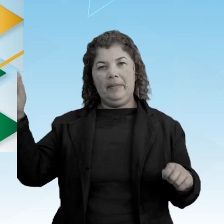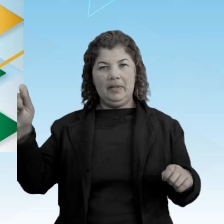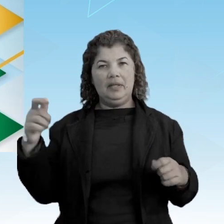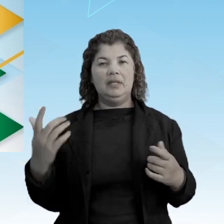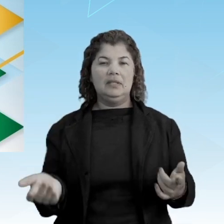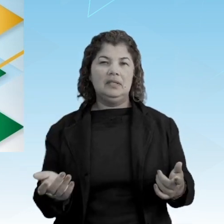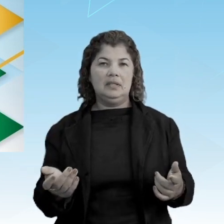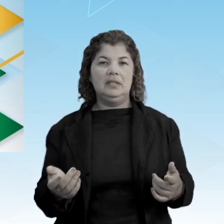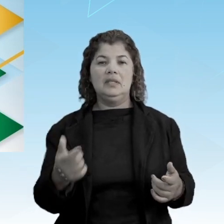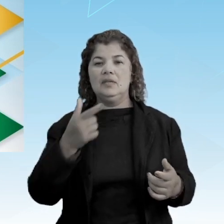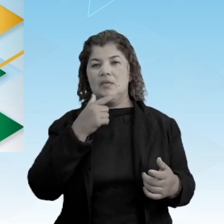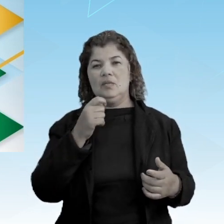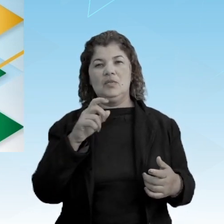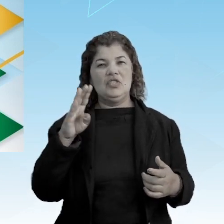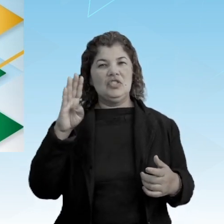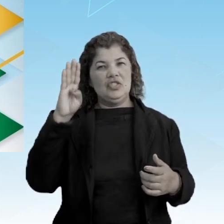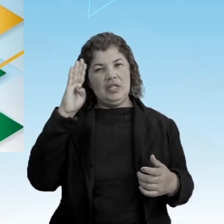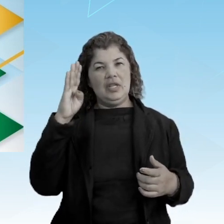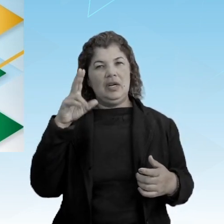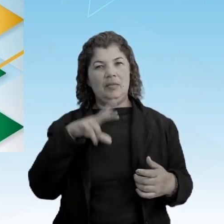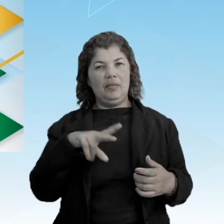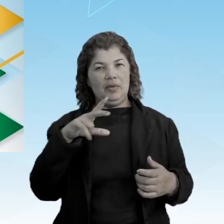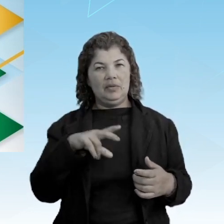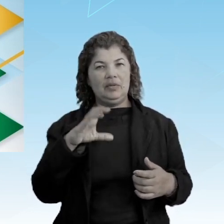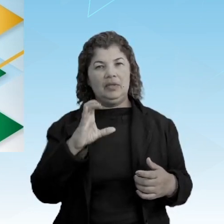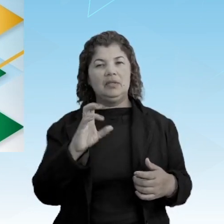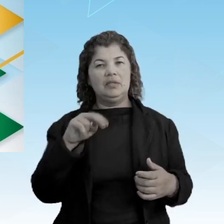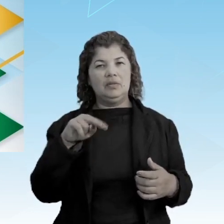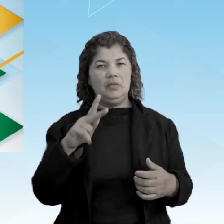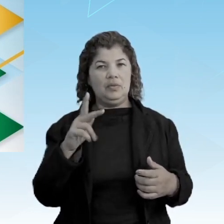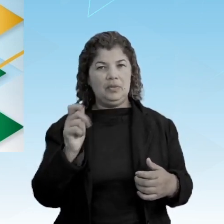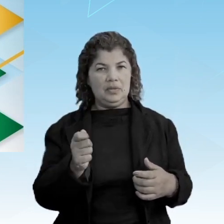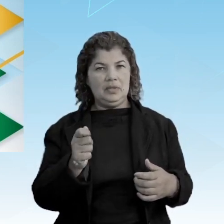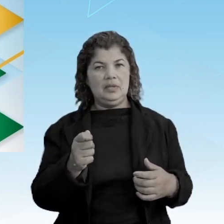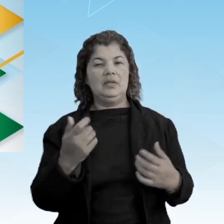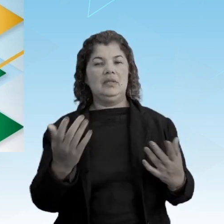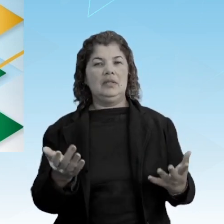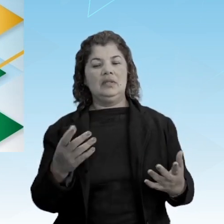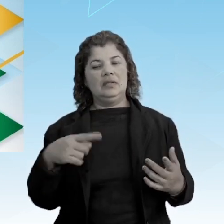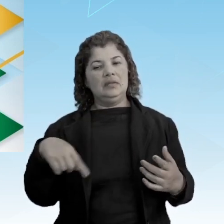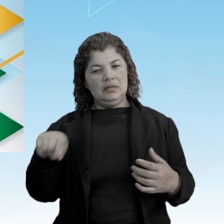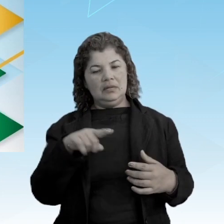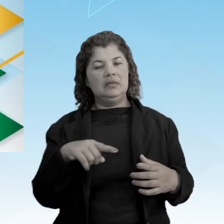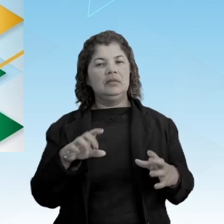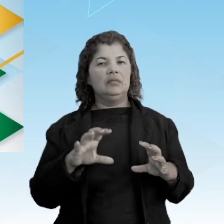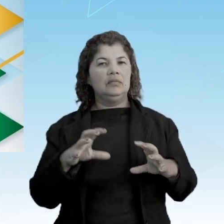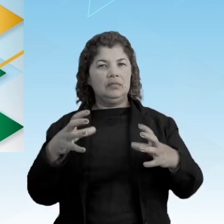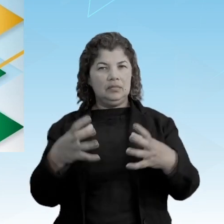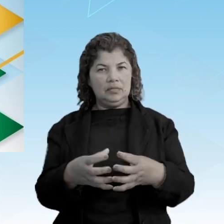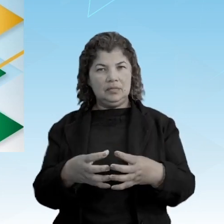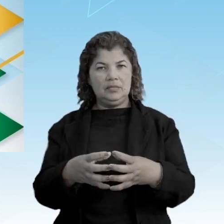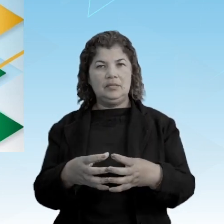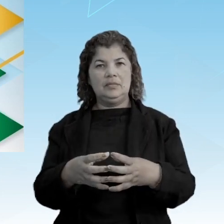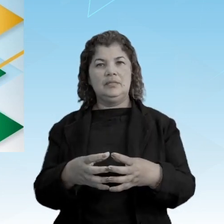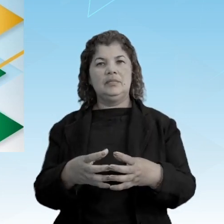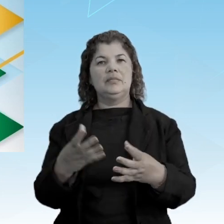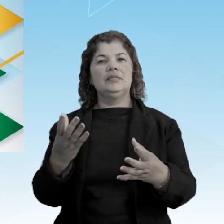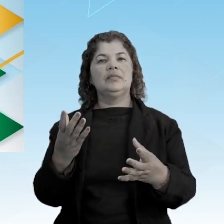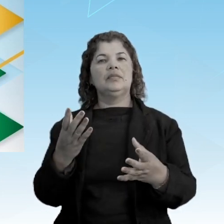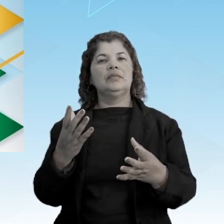português Cunha Fideu e suas tropas partiram